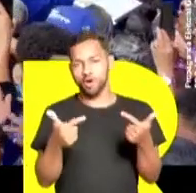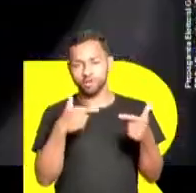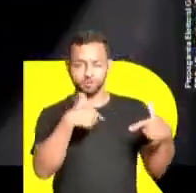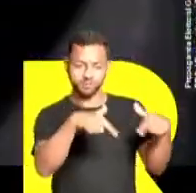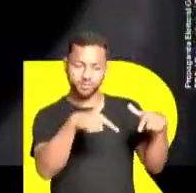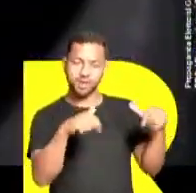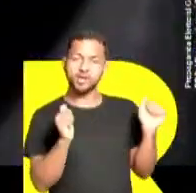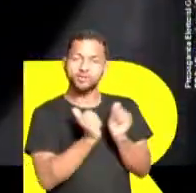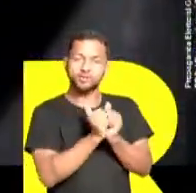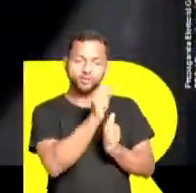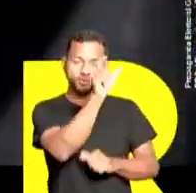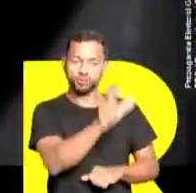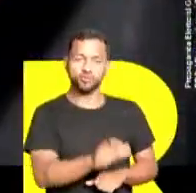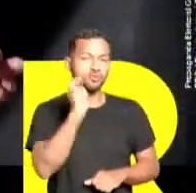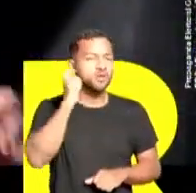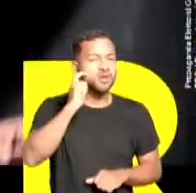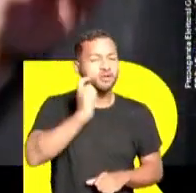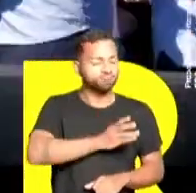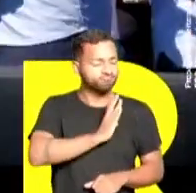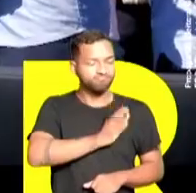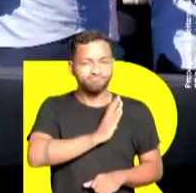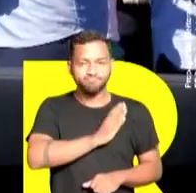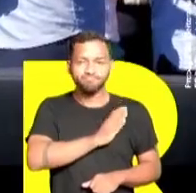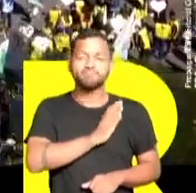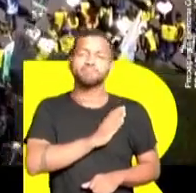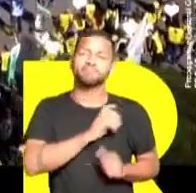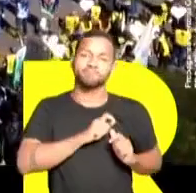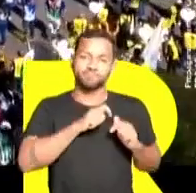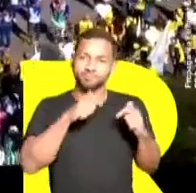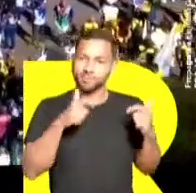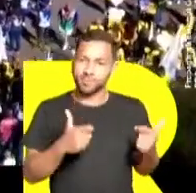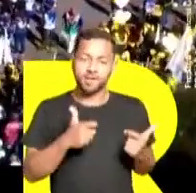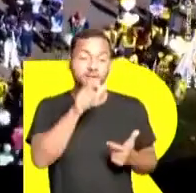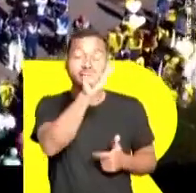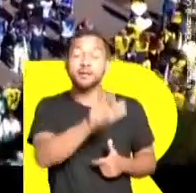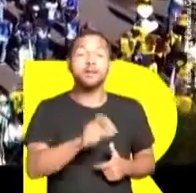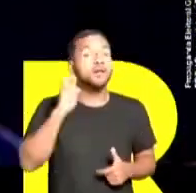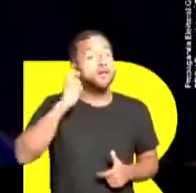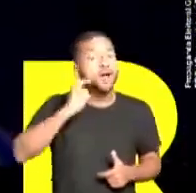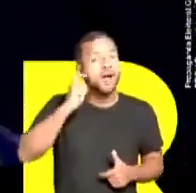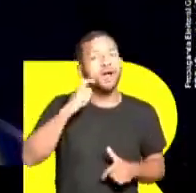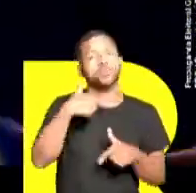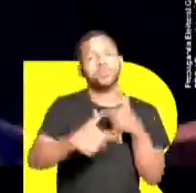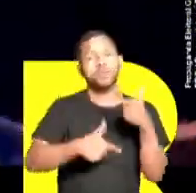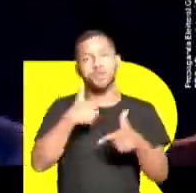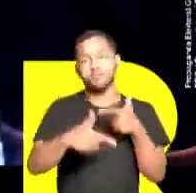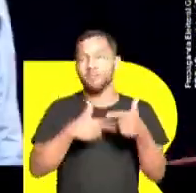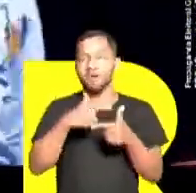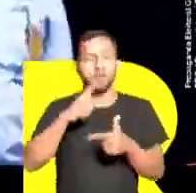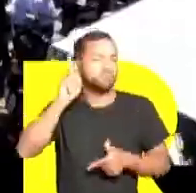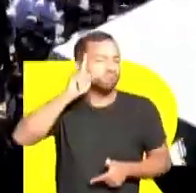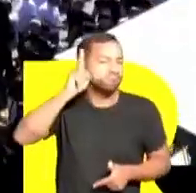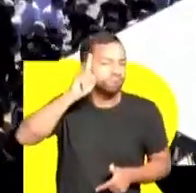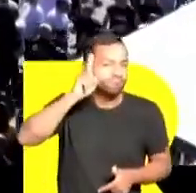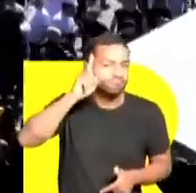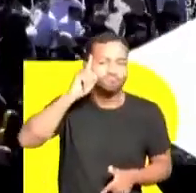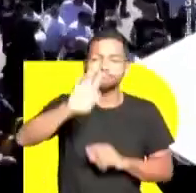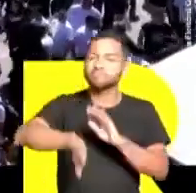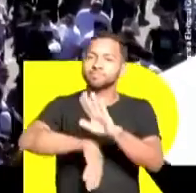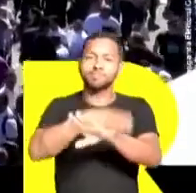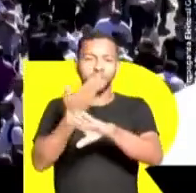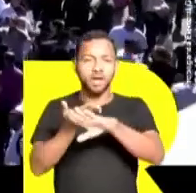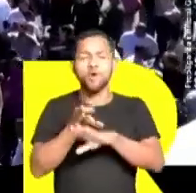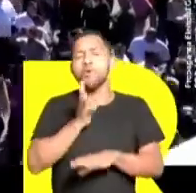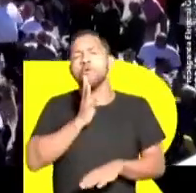trabalhar com uma pessoa de um coração tão grande. Uma pessoa que trabalha de sol a sol, de domingo a